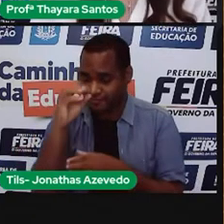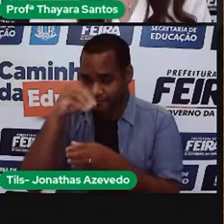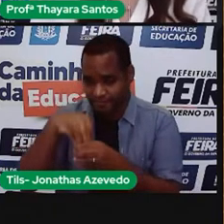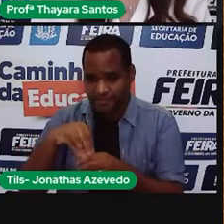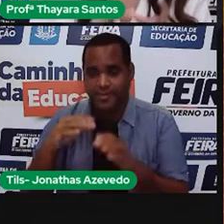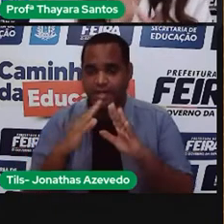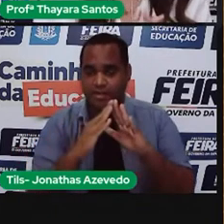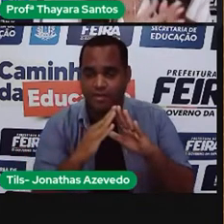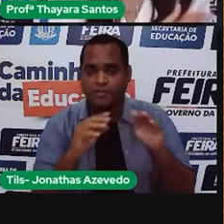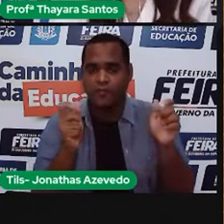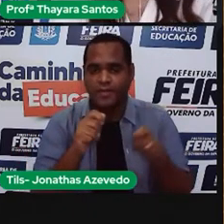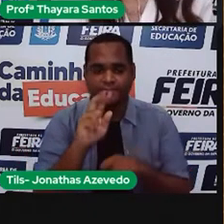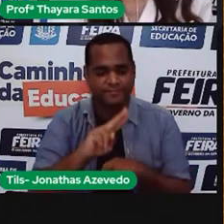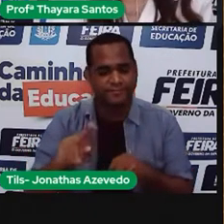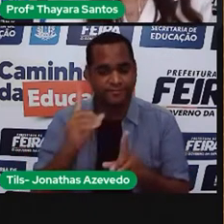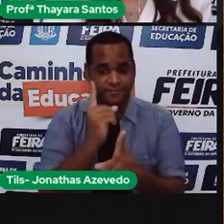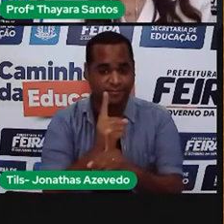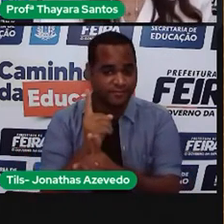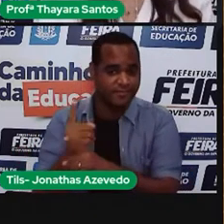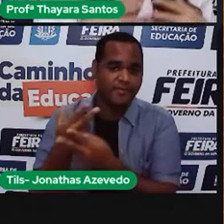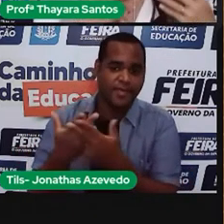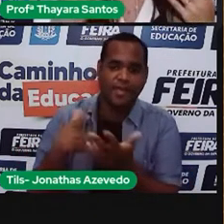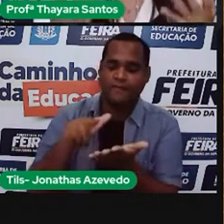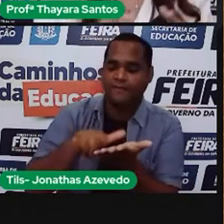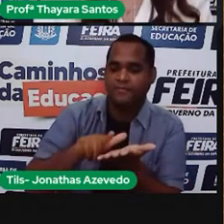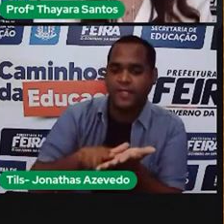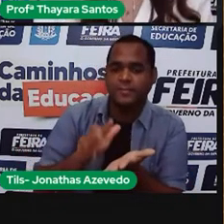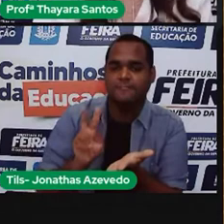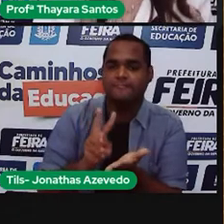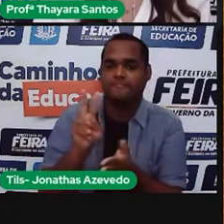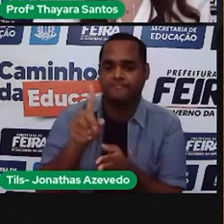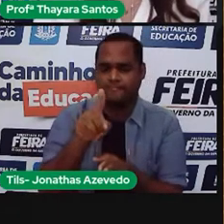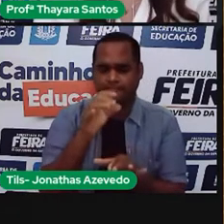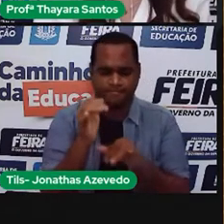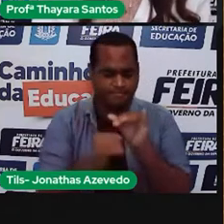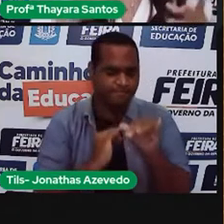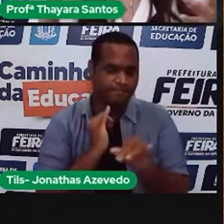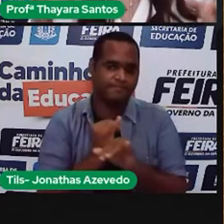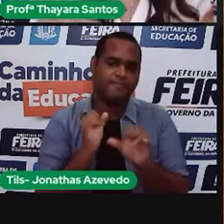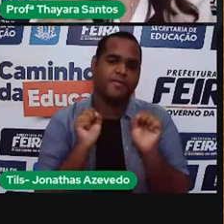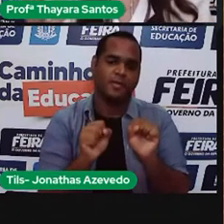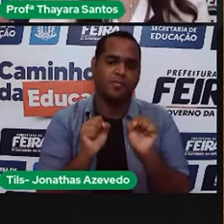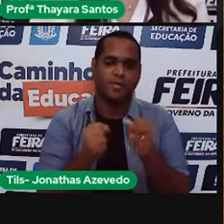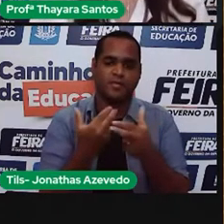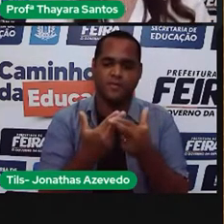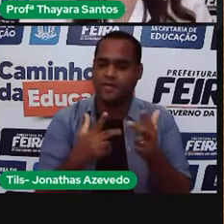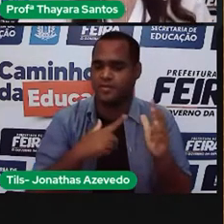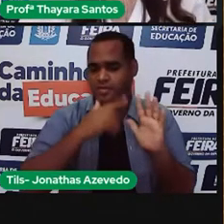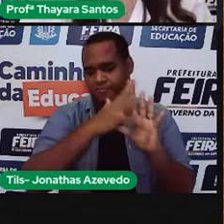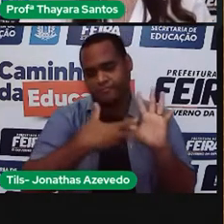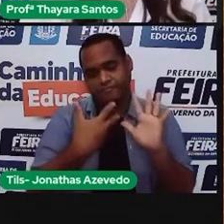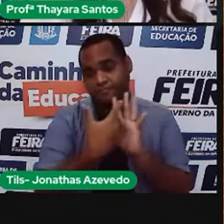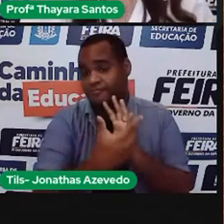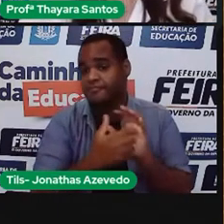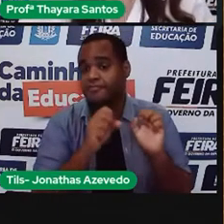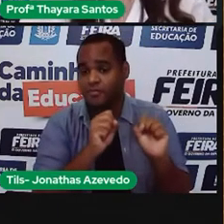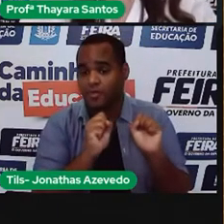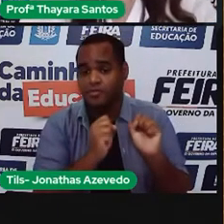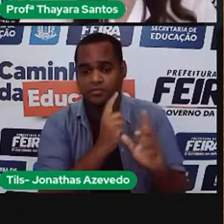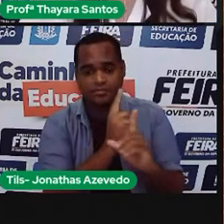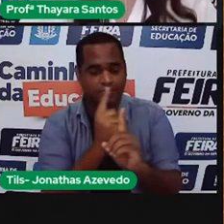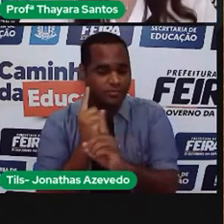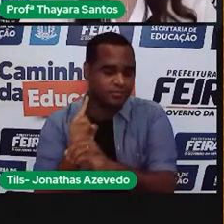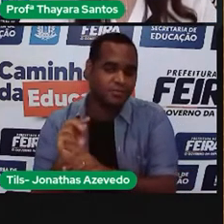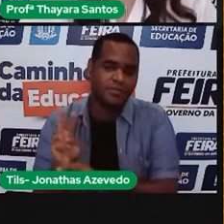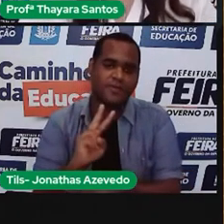e você vai achar o valor que vai dar na sua conta. Tem aí na internet, se vocês procurarem, várias tabelas com o